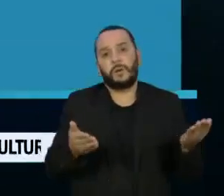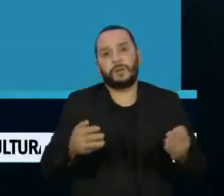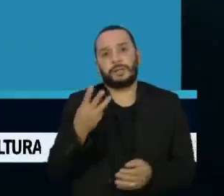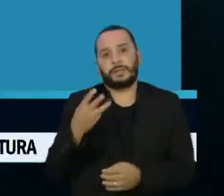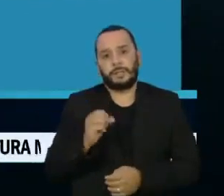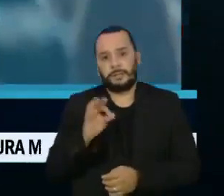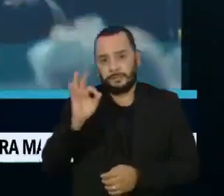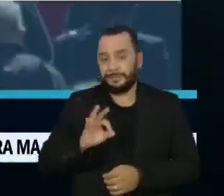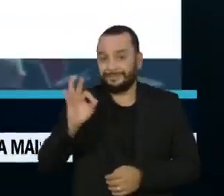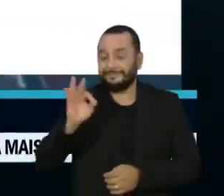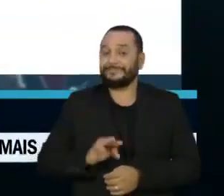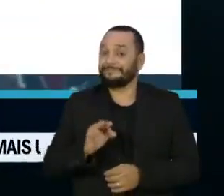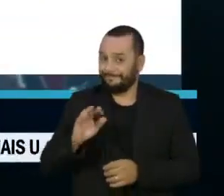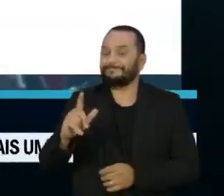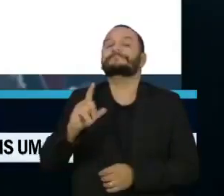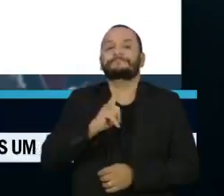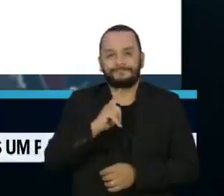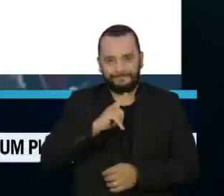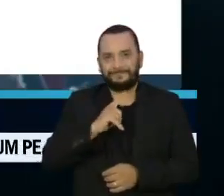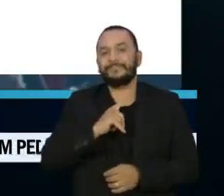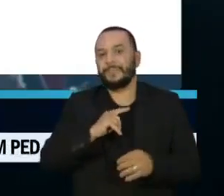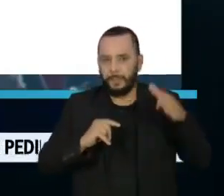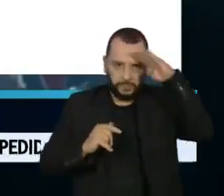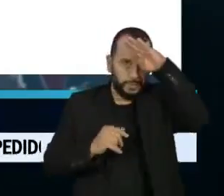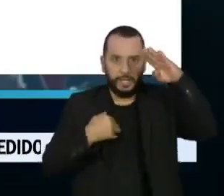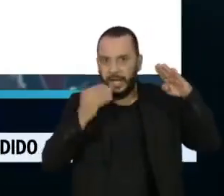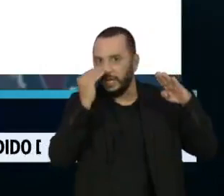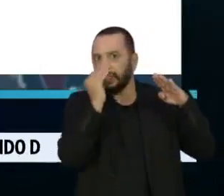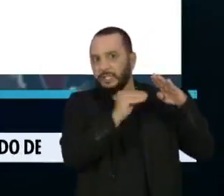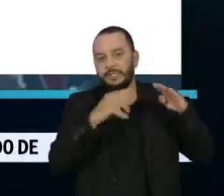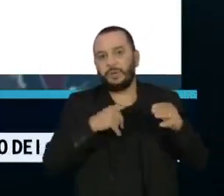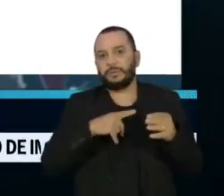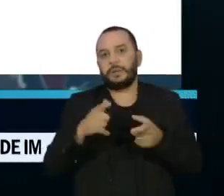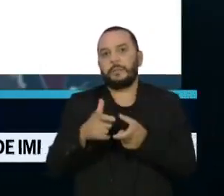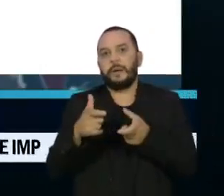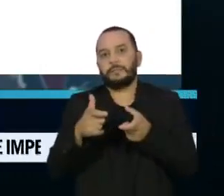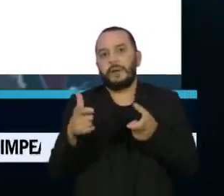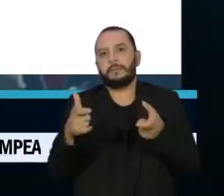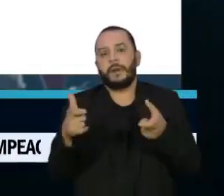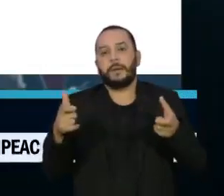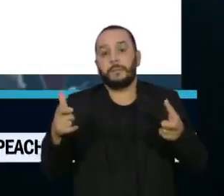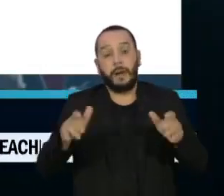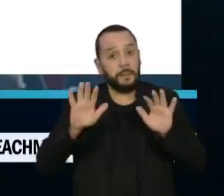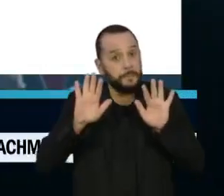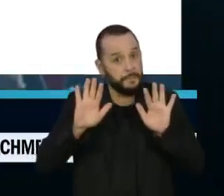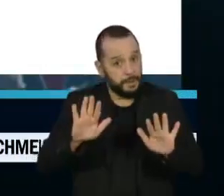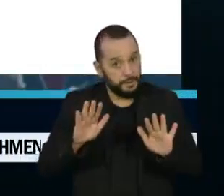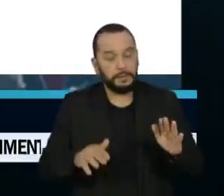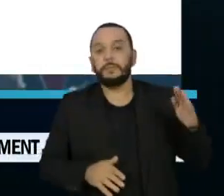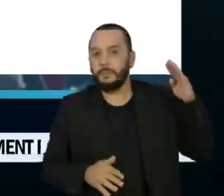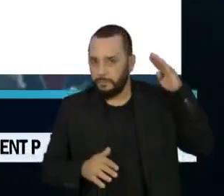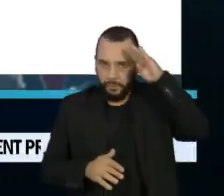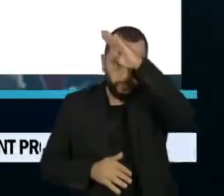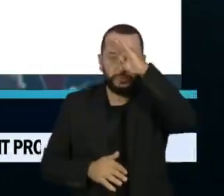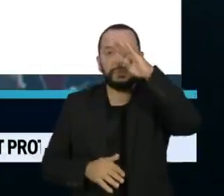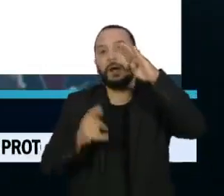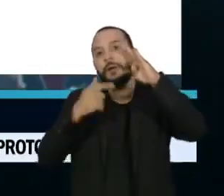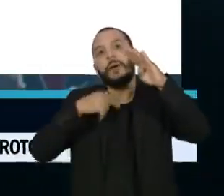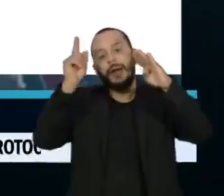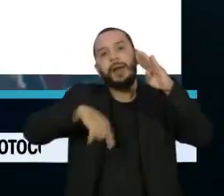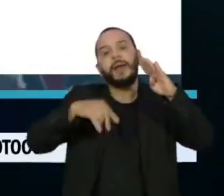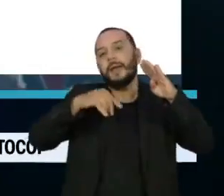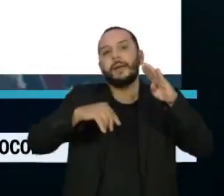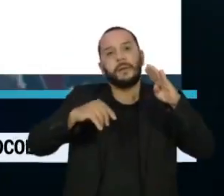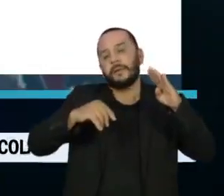passado. Apesar da crescente rejeição, a pesquisa mostrou que Bolsonaro ainda segue à frente na corrida presidencial de